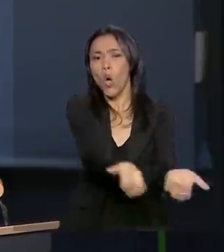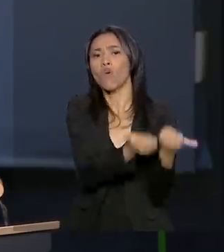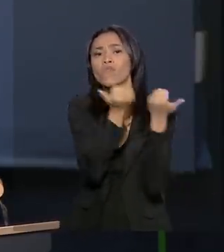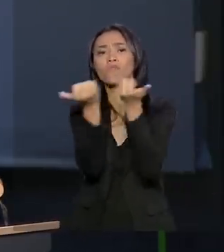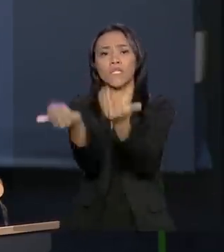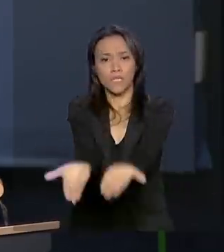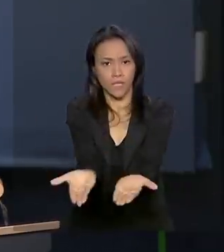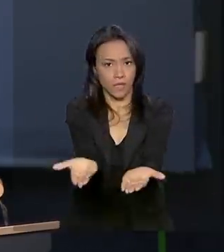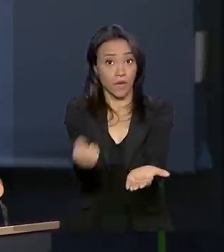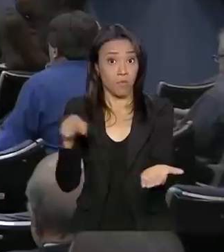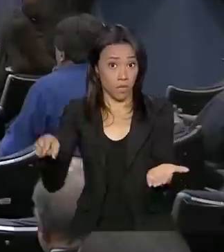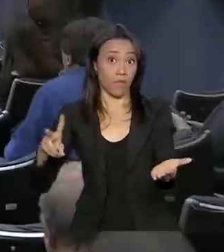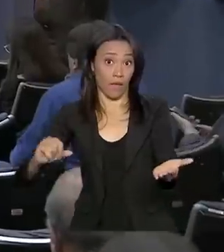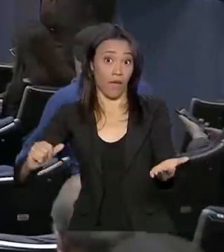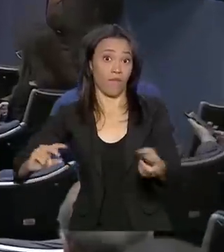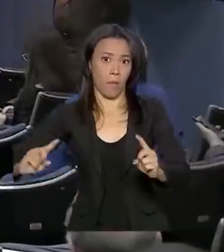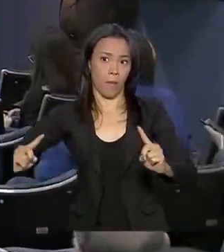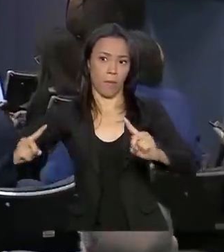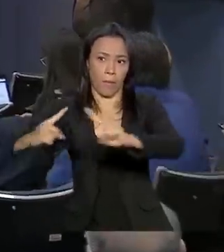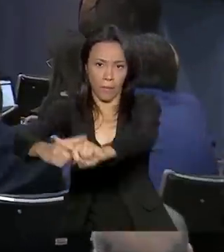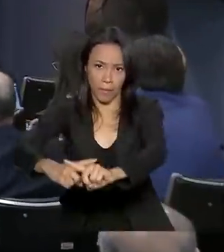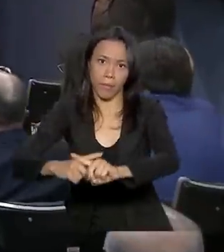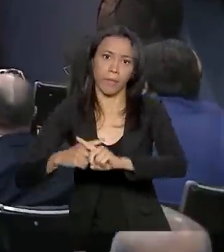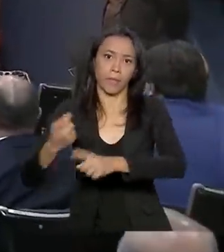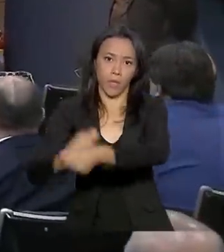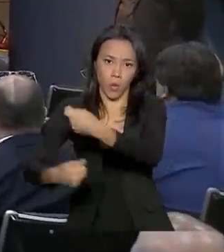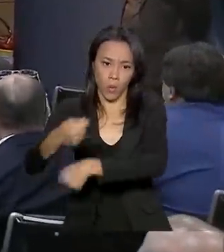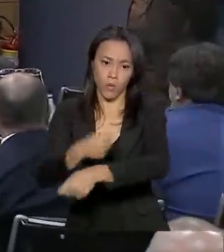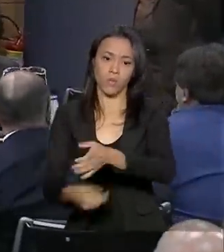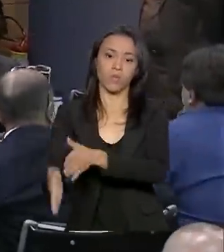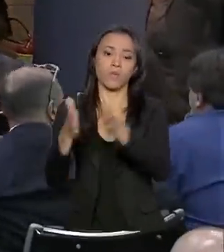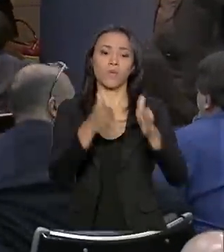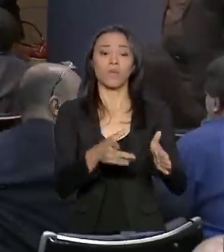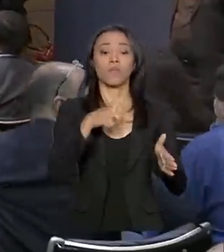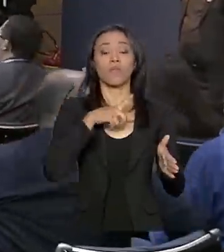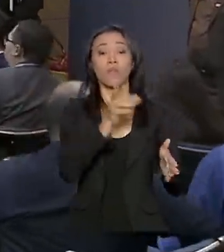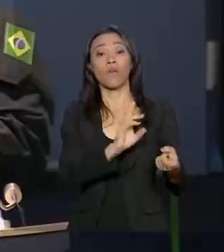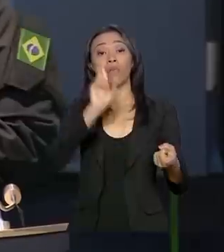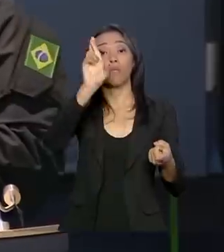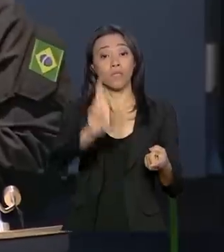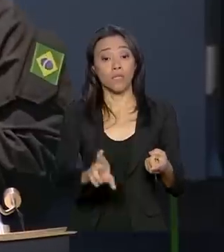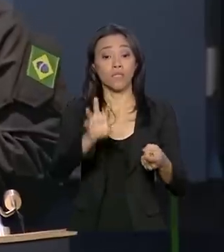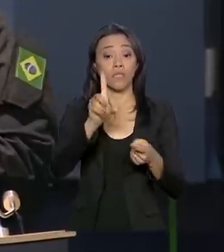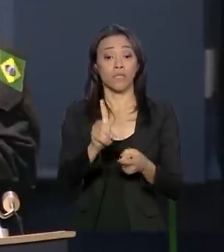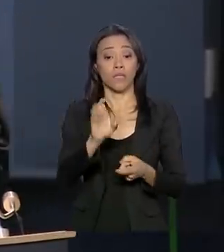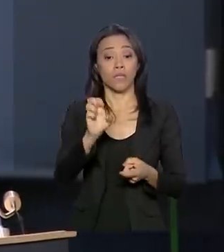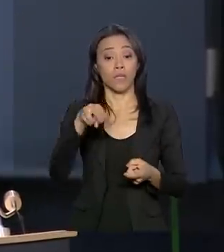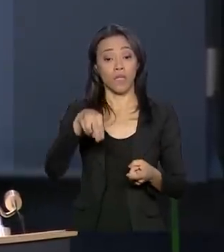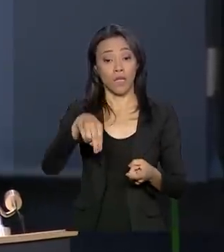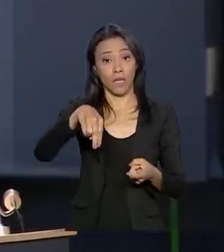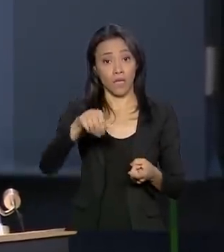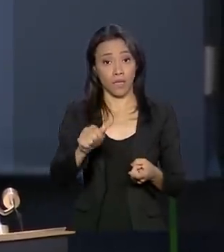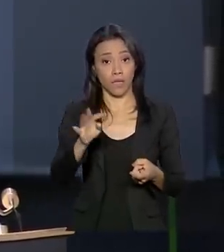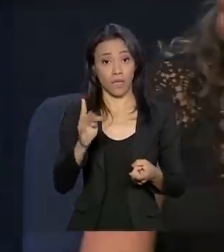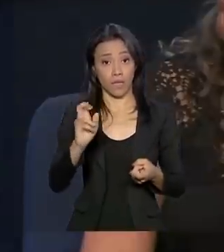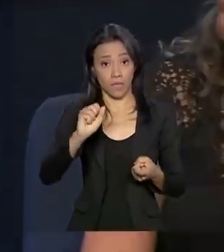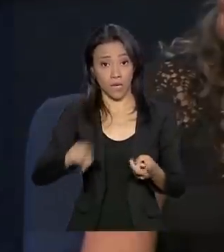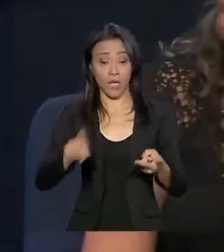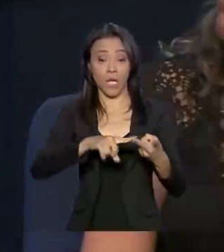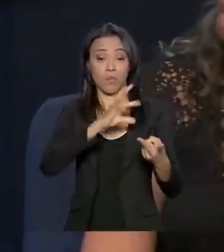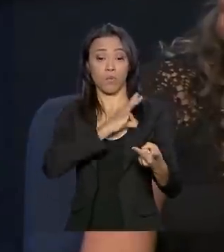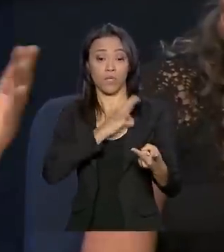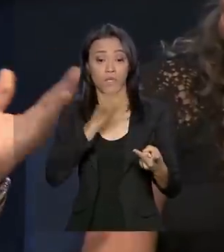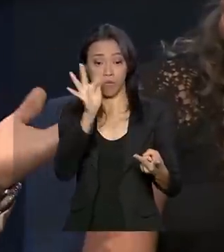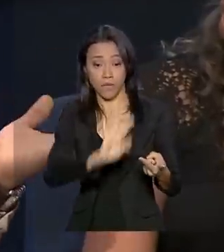competição que está vindo? Também passaram por aqui representantes de órgãos como o DENATRAN, a Polícia Rodoviária Federal e o Ministério da